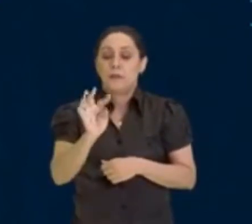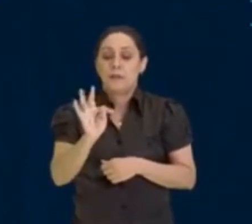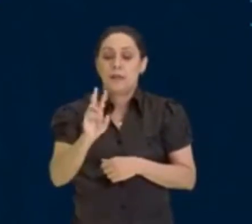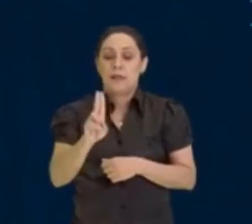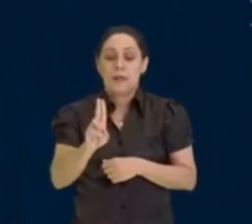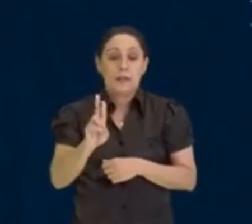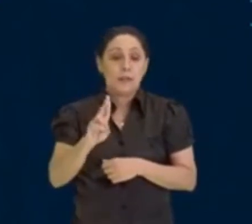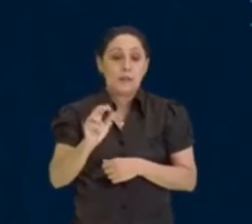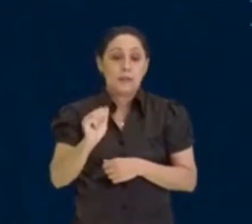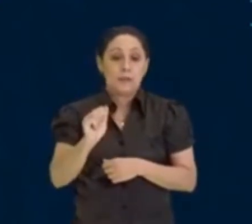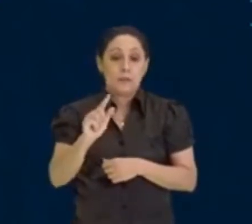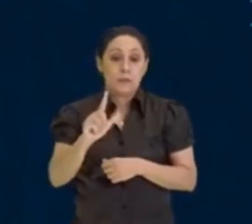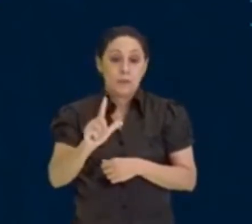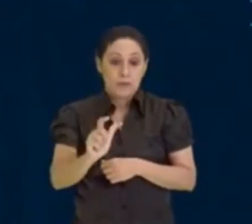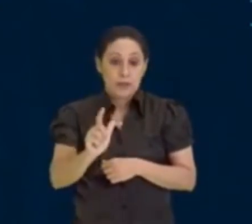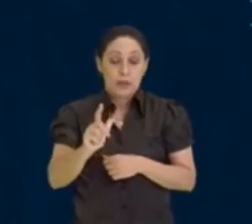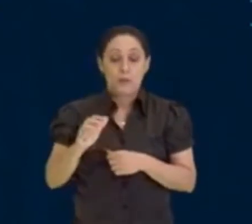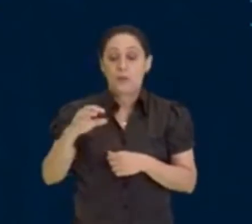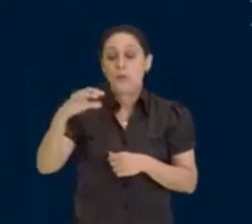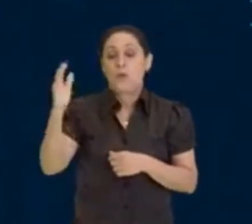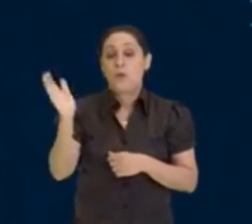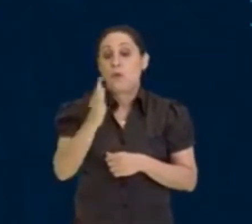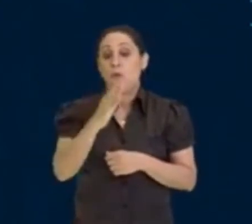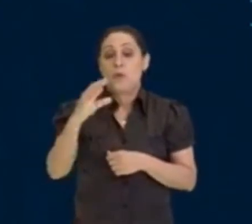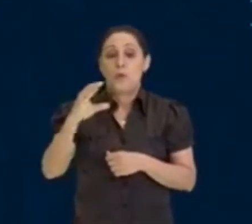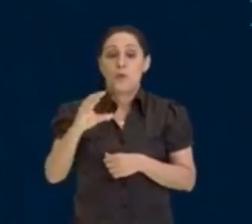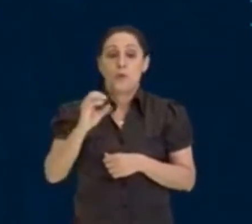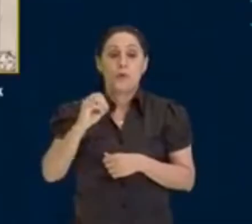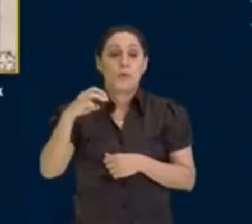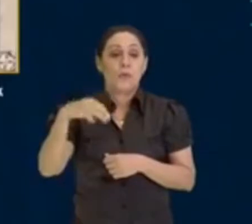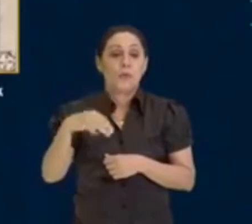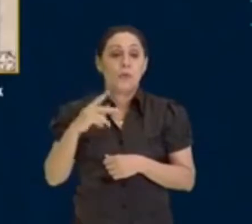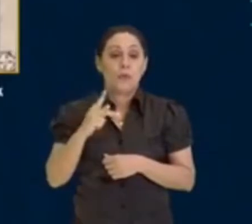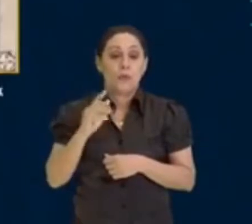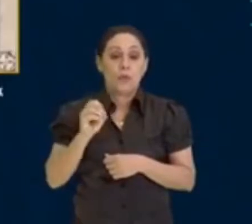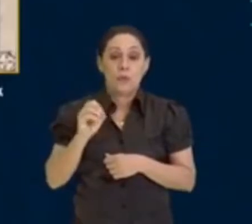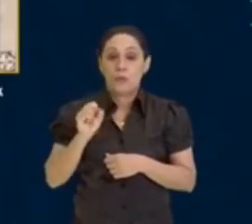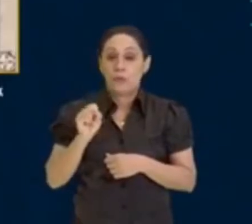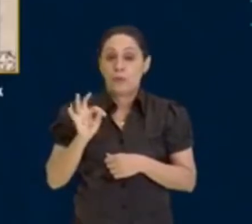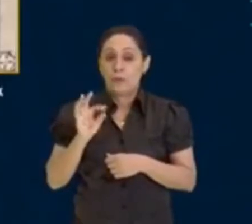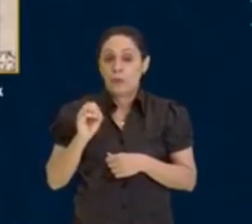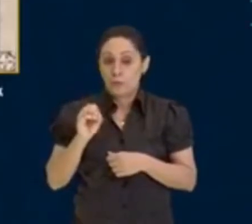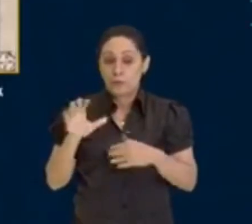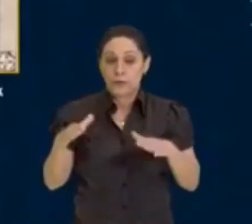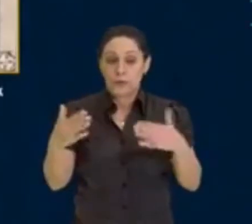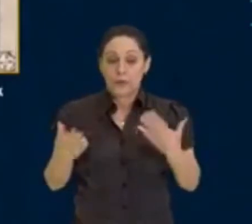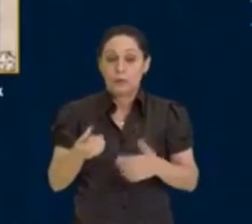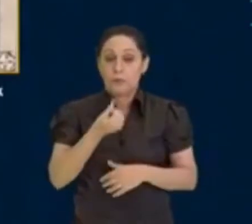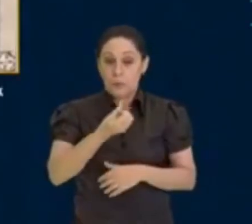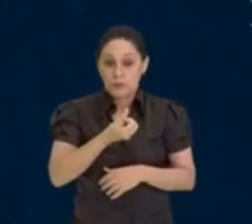números aqui, caso, tá bom? E esse é o caso do 6, eu teria aí,